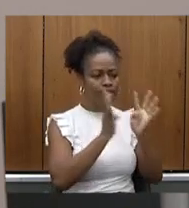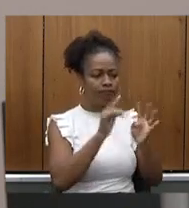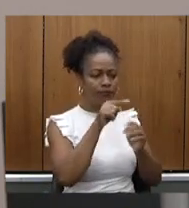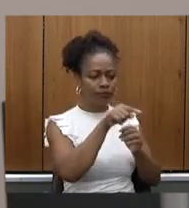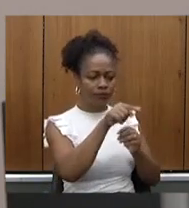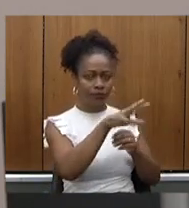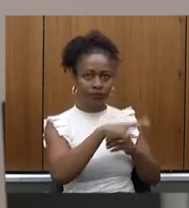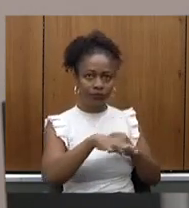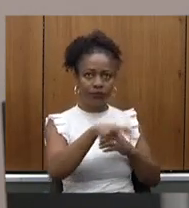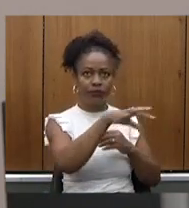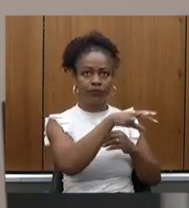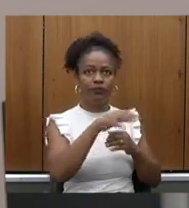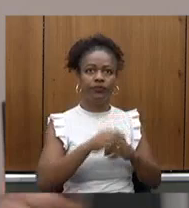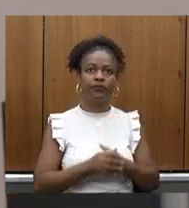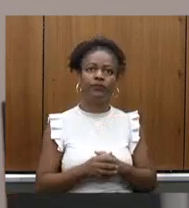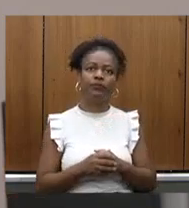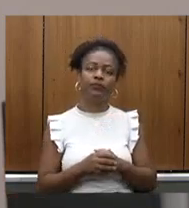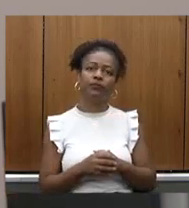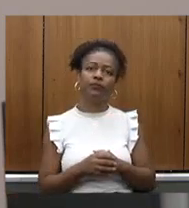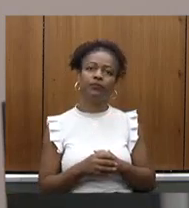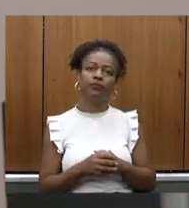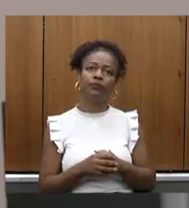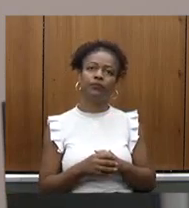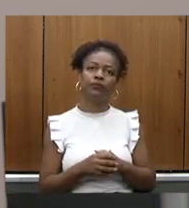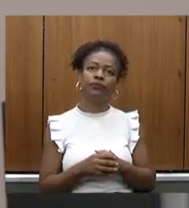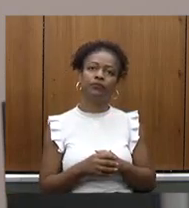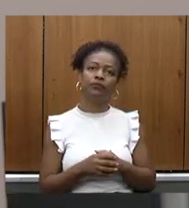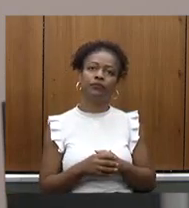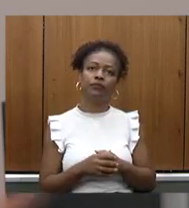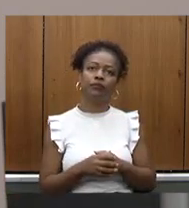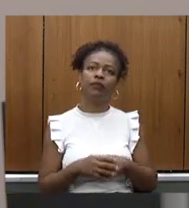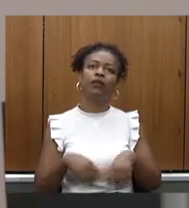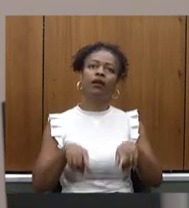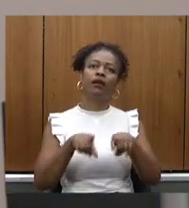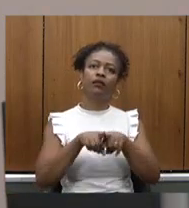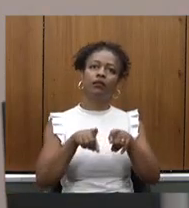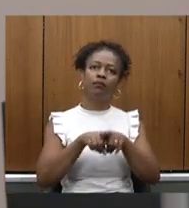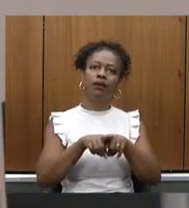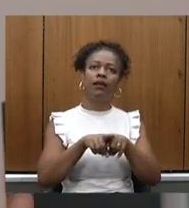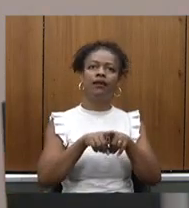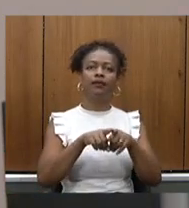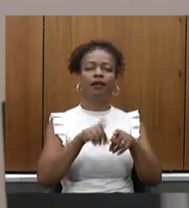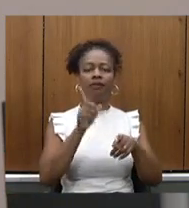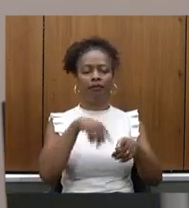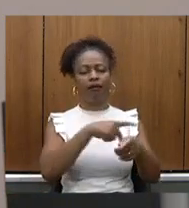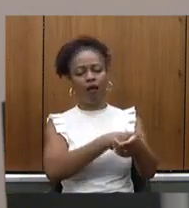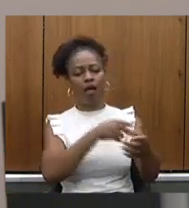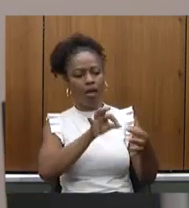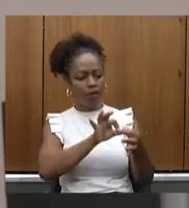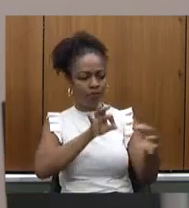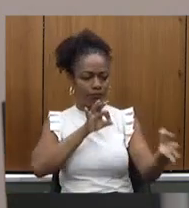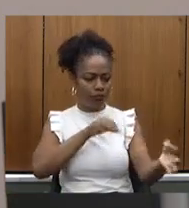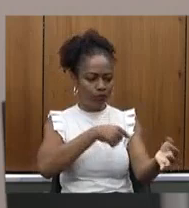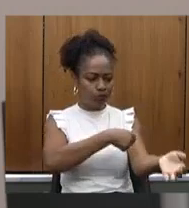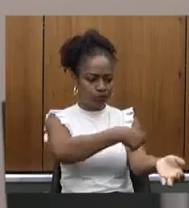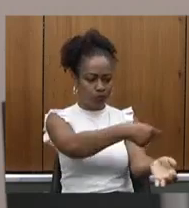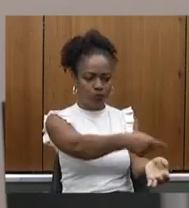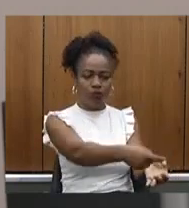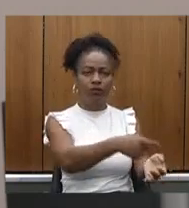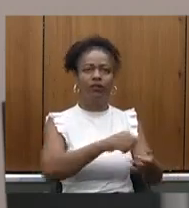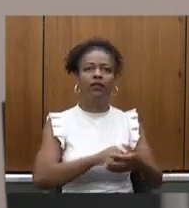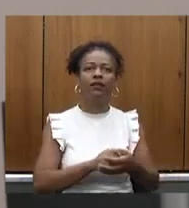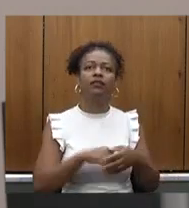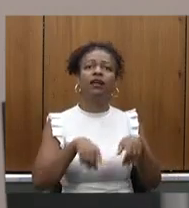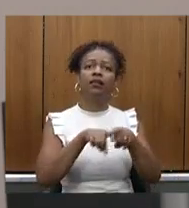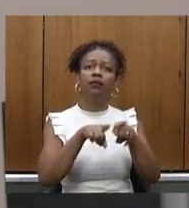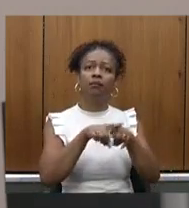quanto a esse projeto e também novos poesias da região da Edilmodeado que o senhor tem dado uma abertura e está facilitando para a cidade de Cássia